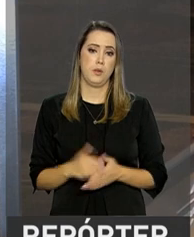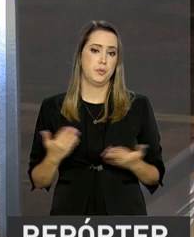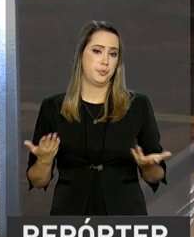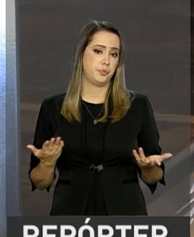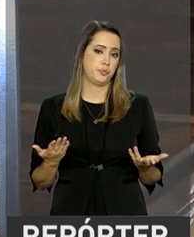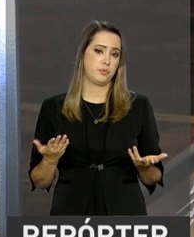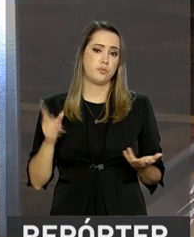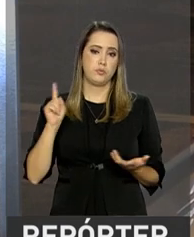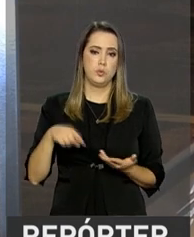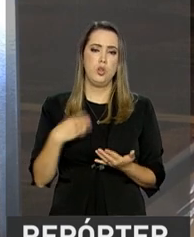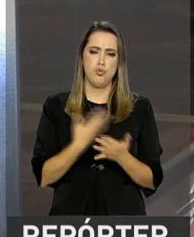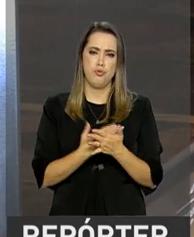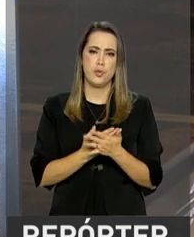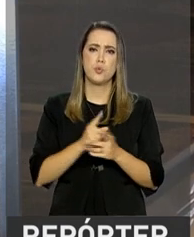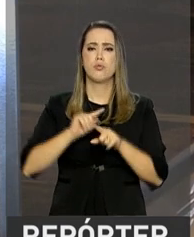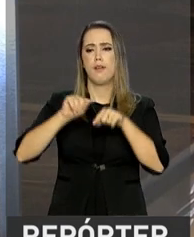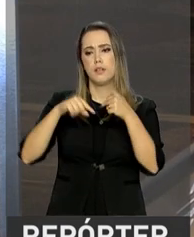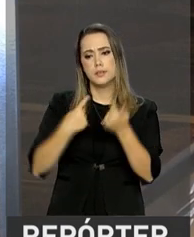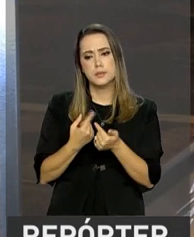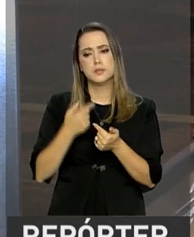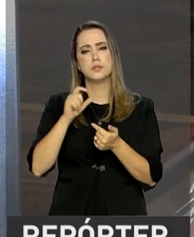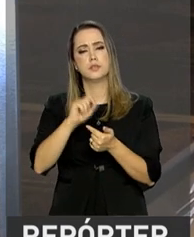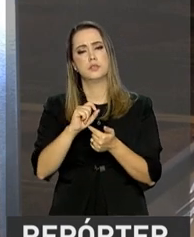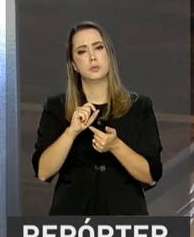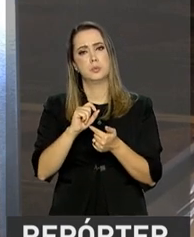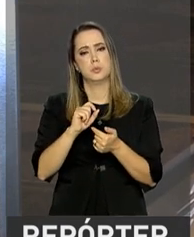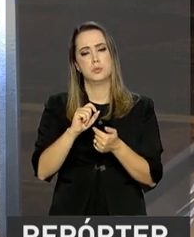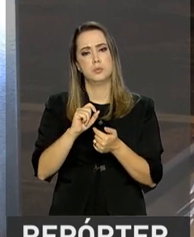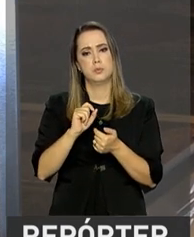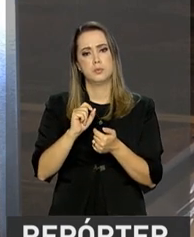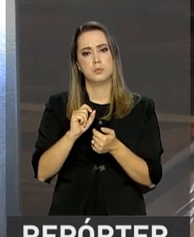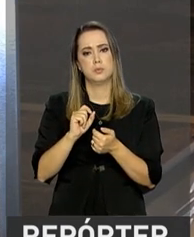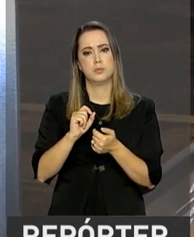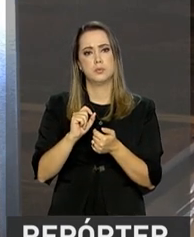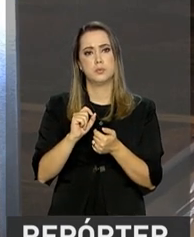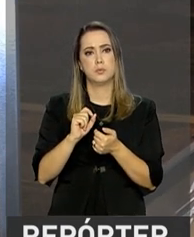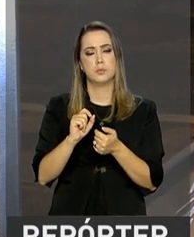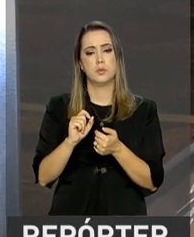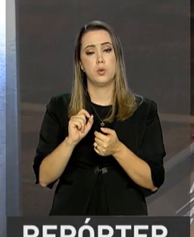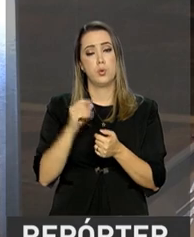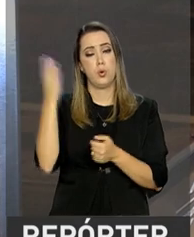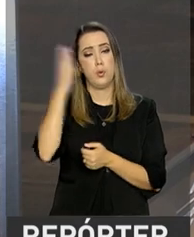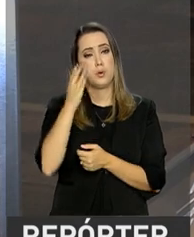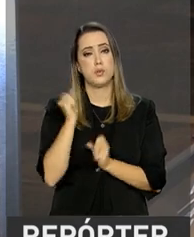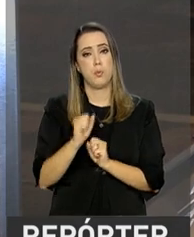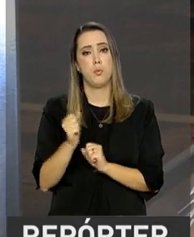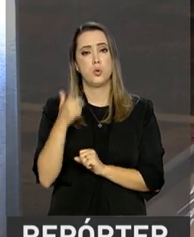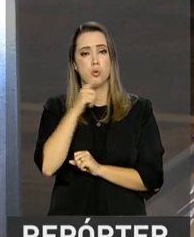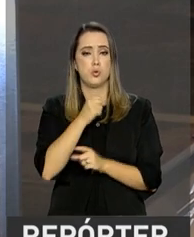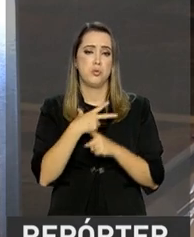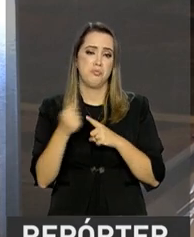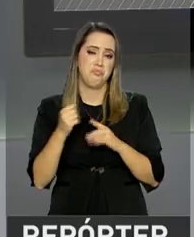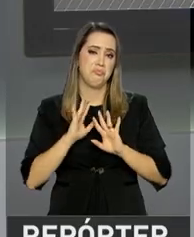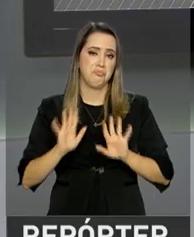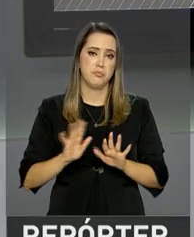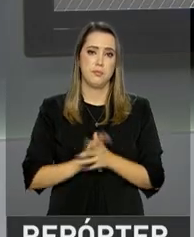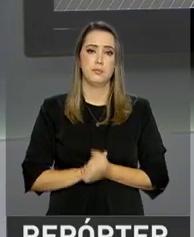Isso aí será analisado do ponto de vista, de novo, do que o Brasil tem a ganhar ou tem a perder.